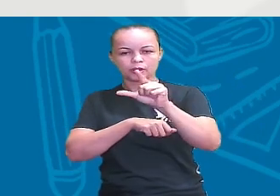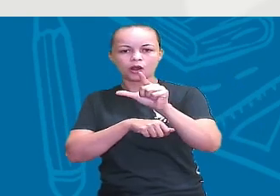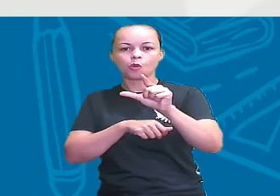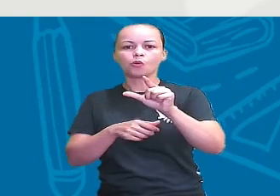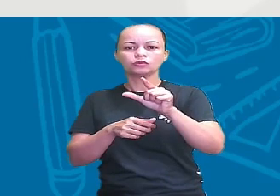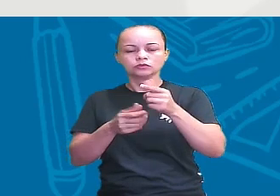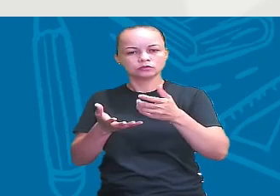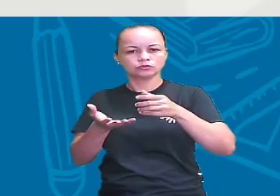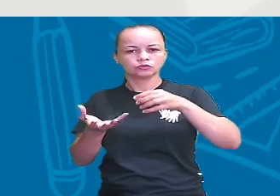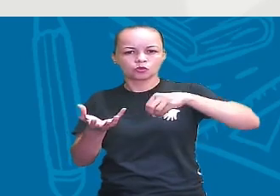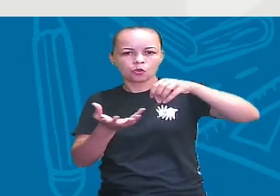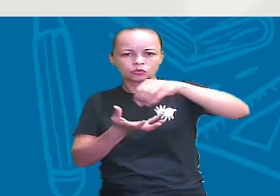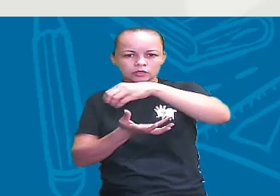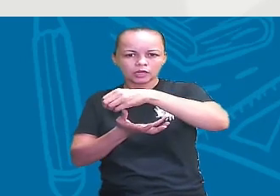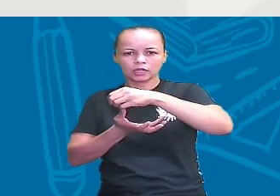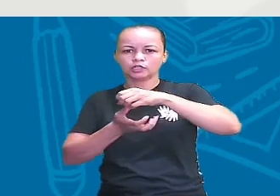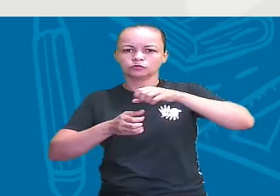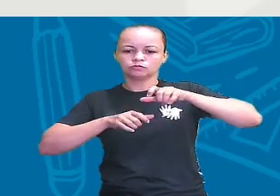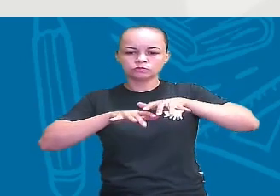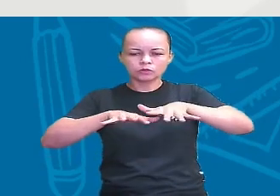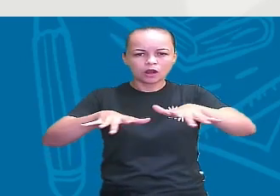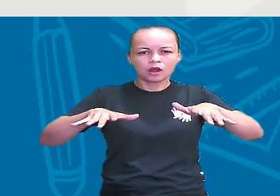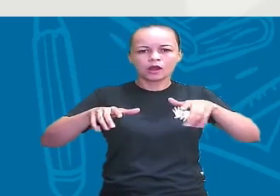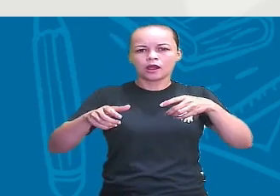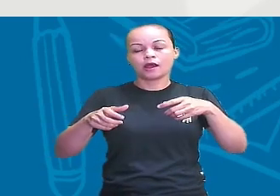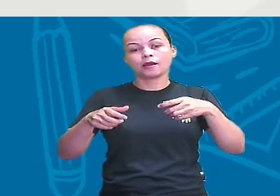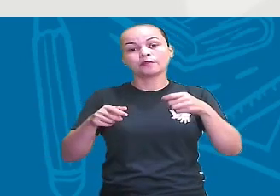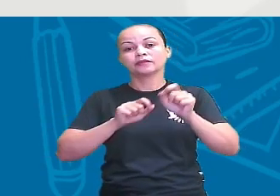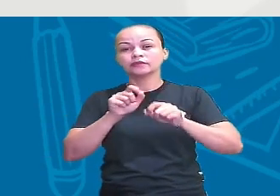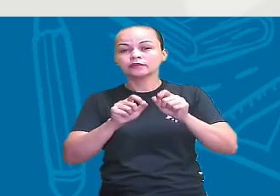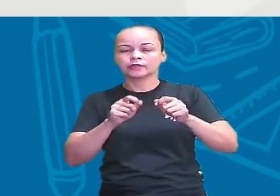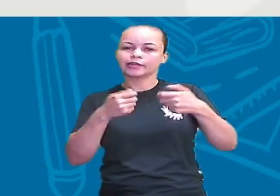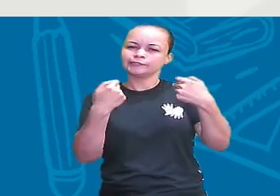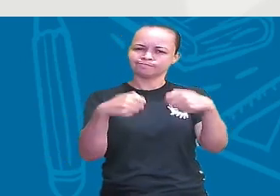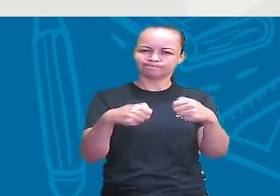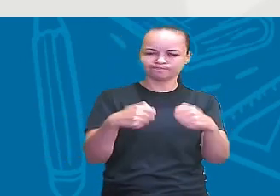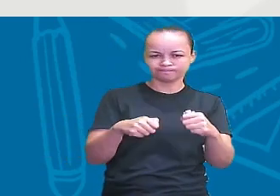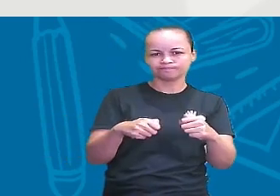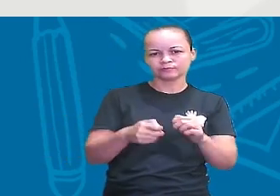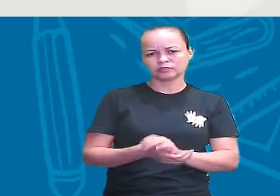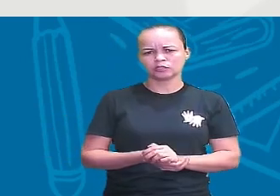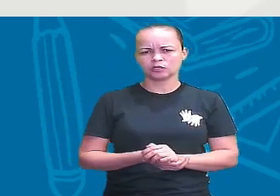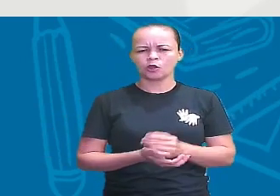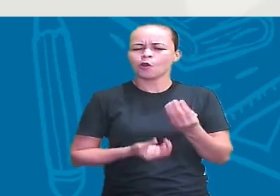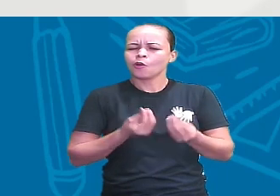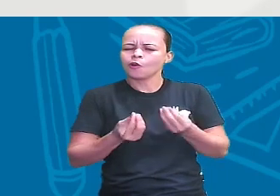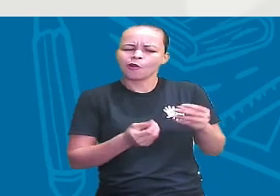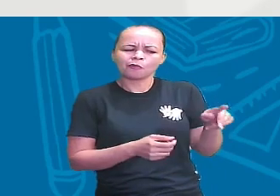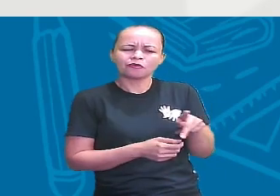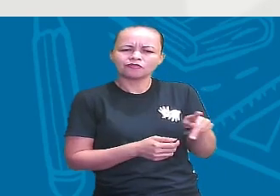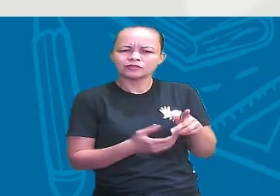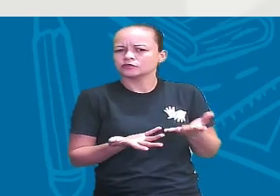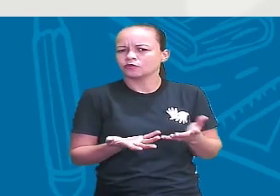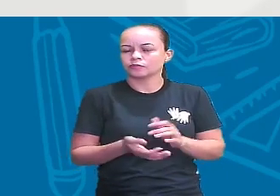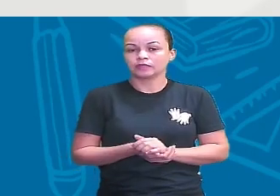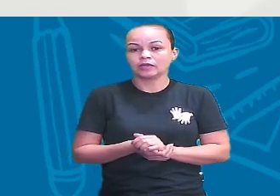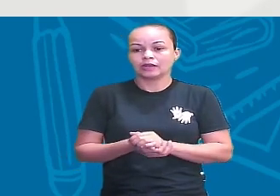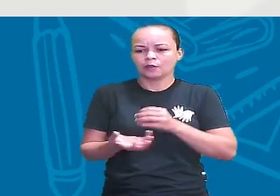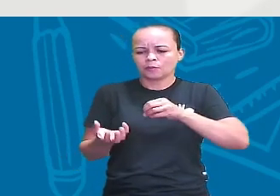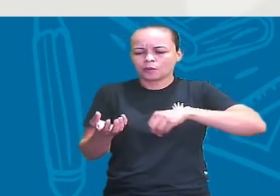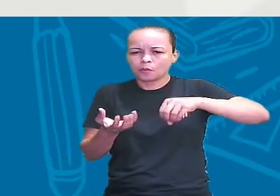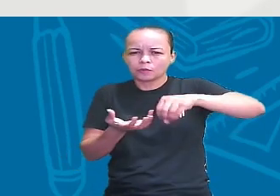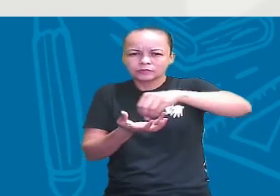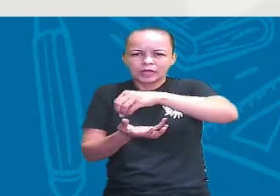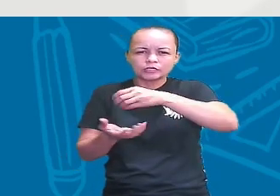explorar esses outros continentes a partir de necessidades. Como assim, professor? Ele começa a em busca dos territórios a